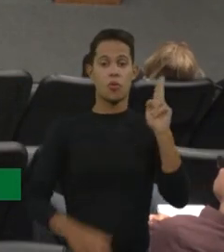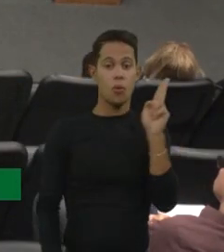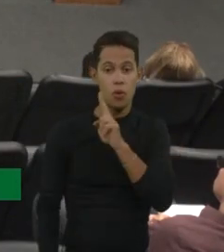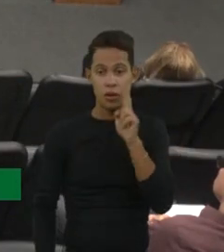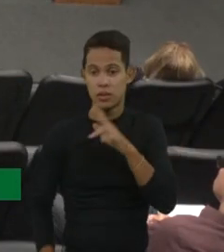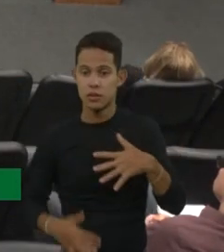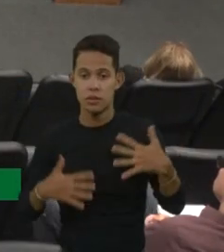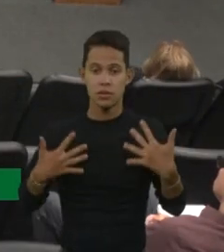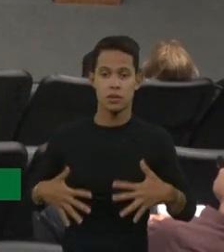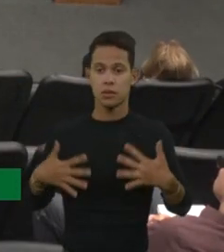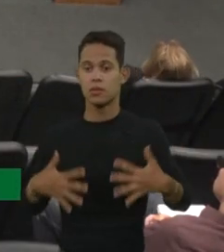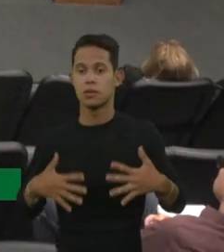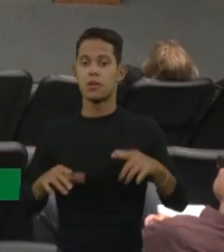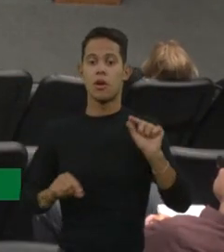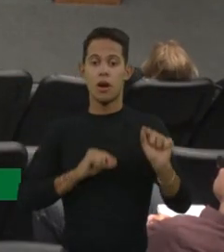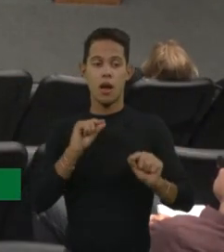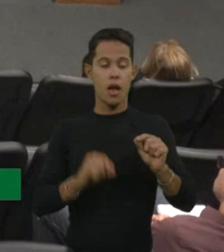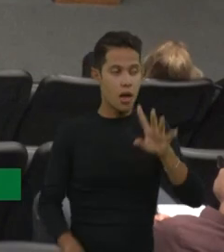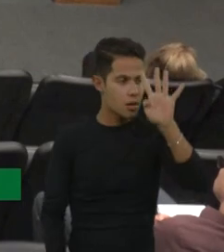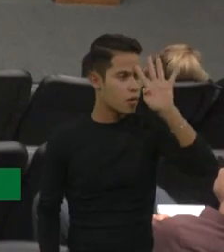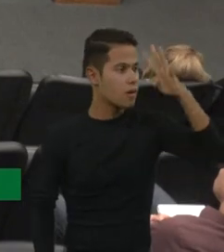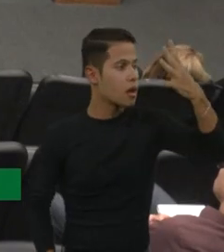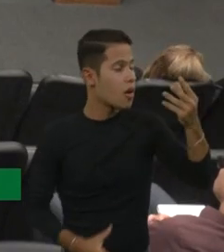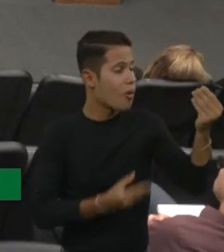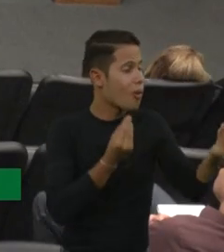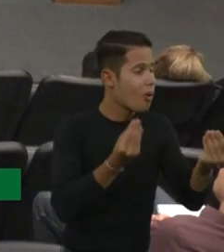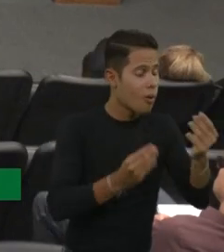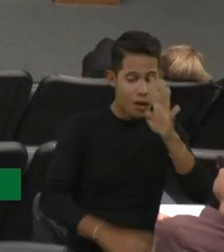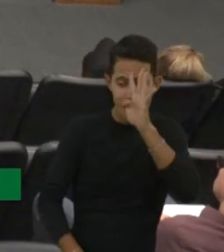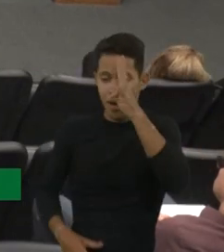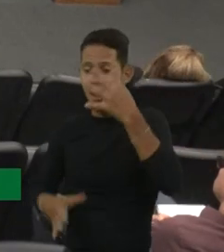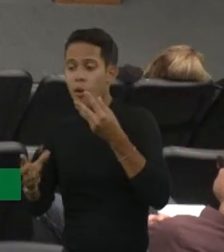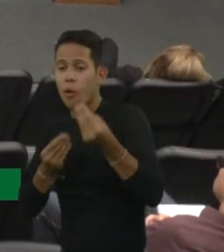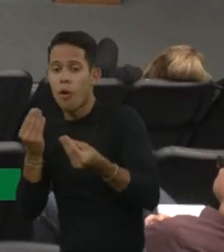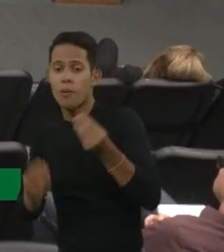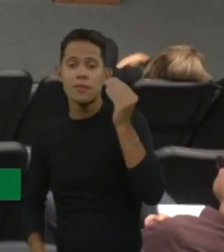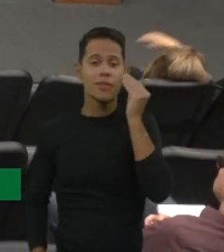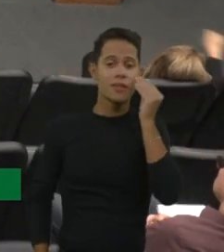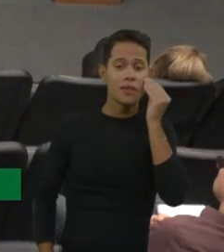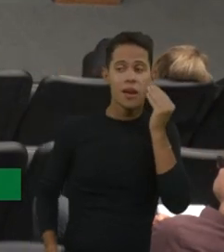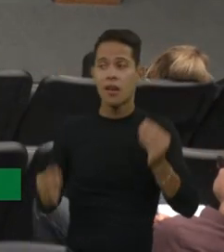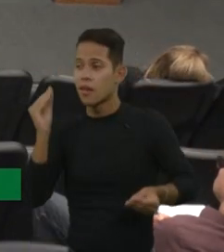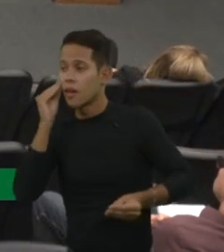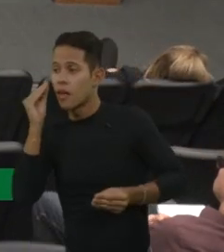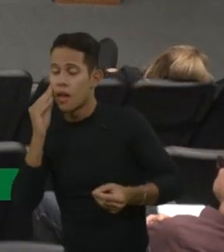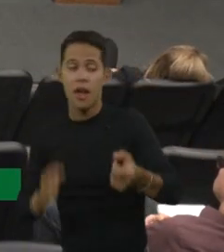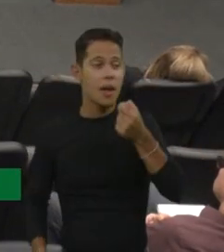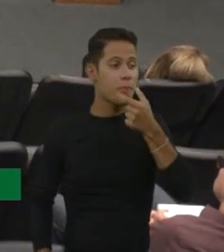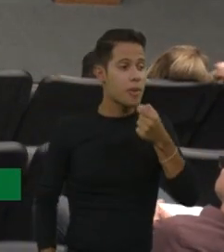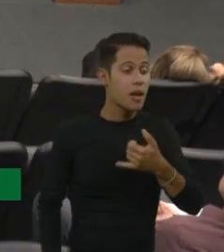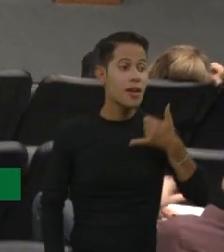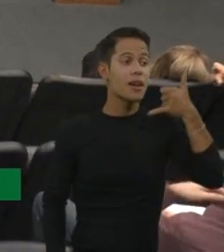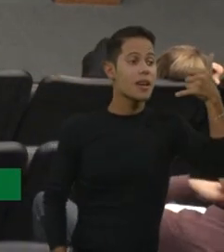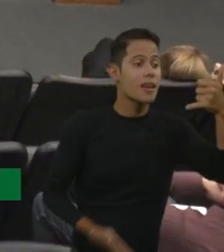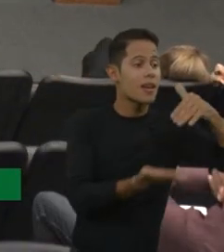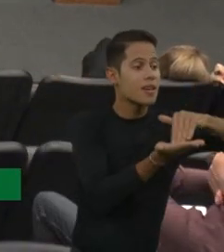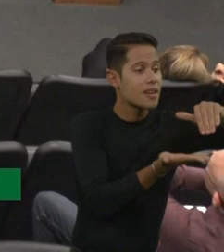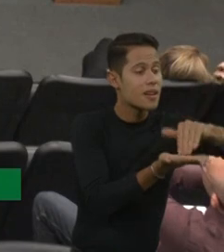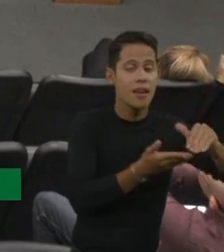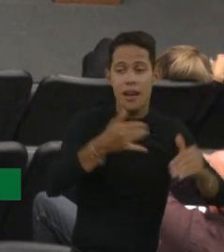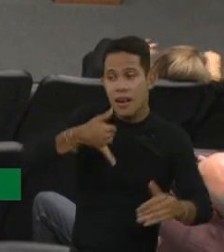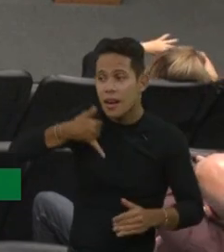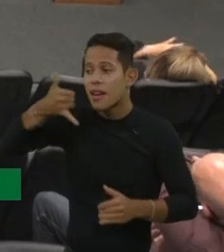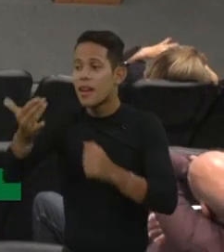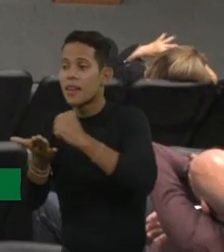uma corrida. Corre aqui, como é que a gente vai fazer? Vamos tentar, vamos conseguir o remédio, liga para a secretaria, liga para a